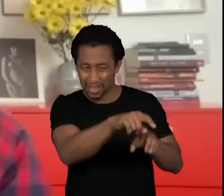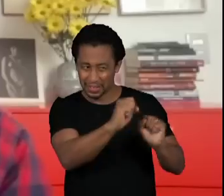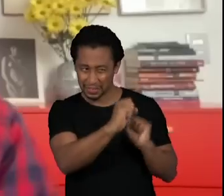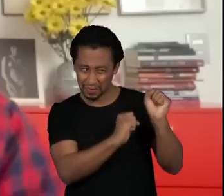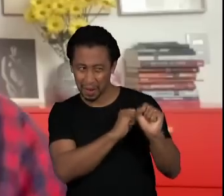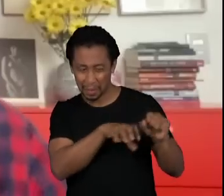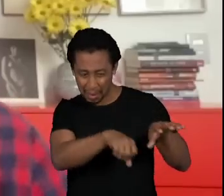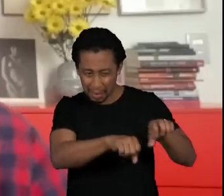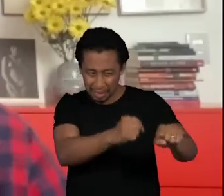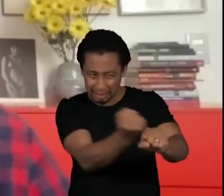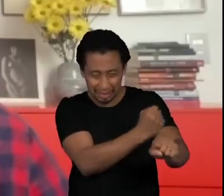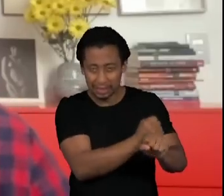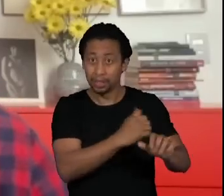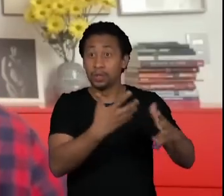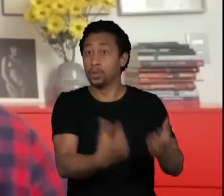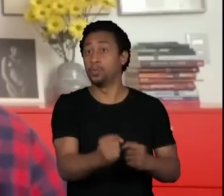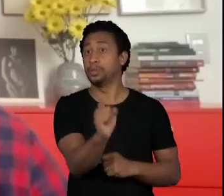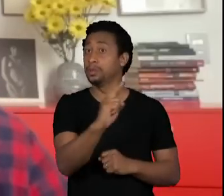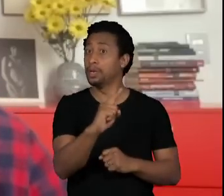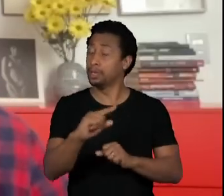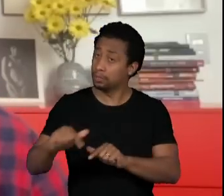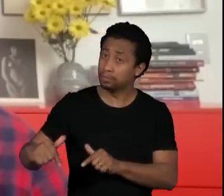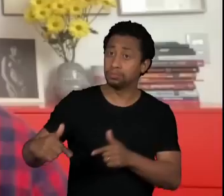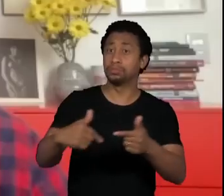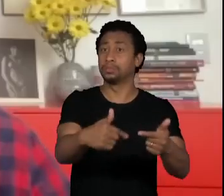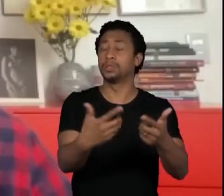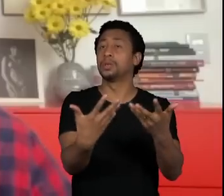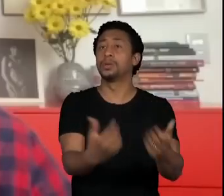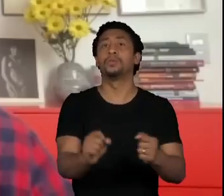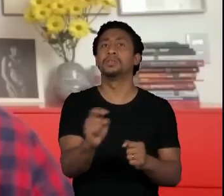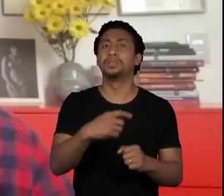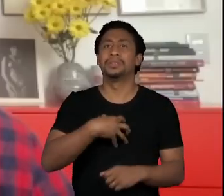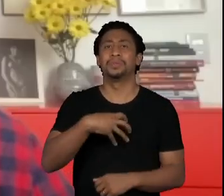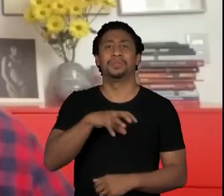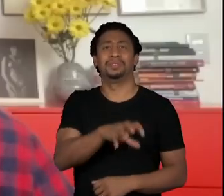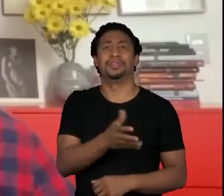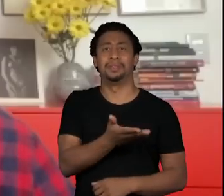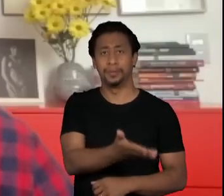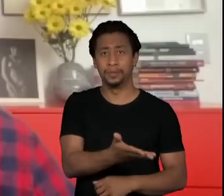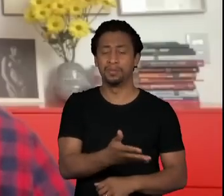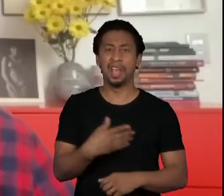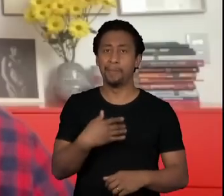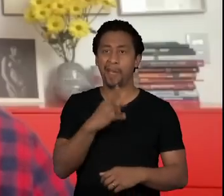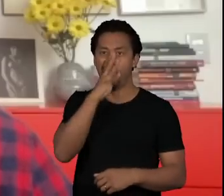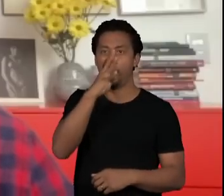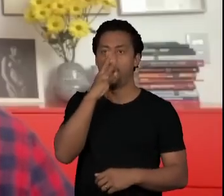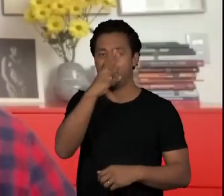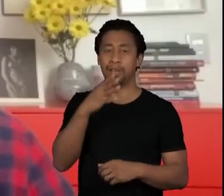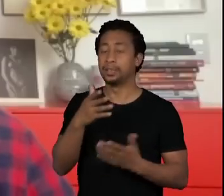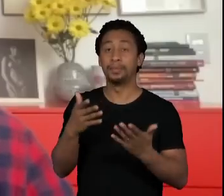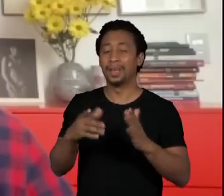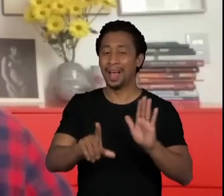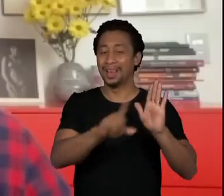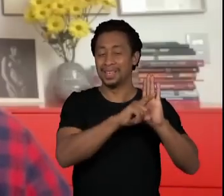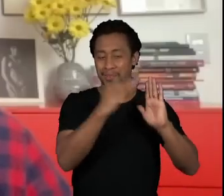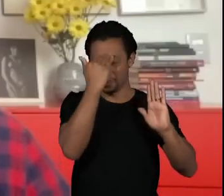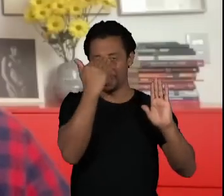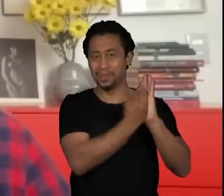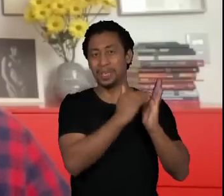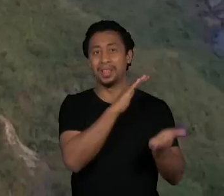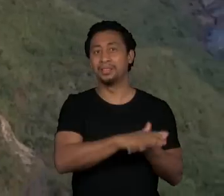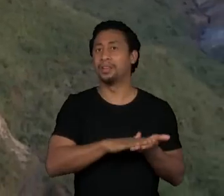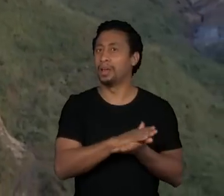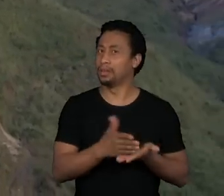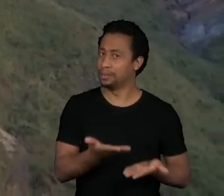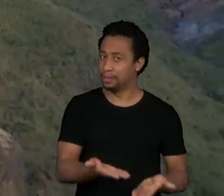feita, que a gente não pode aceitar coisas serem feitas dessa maneira, atropelando os processos legais como foi feito esse projeto da